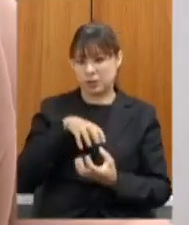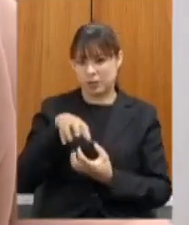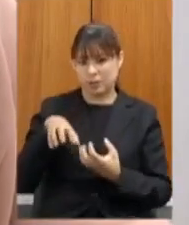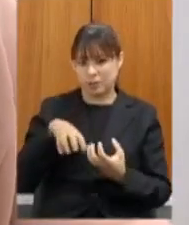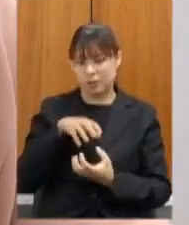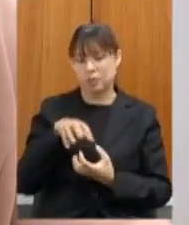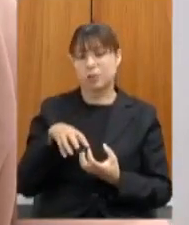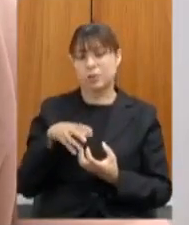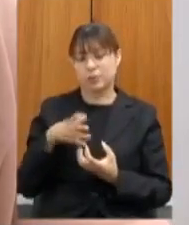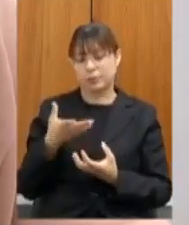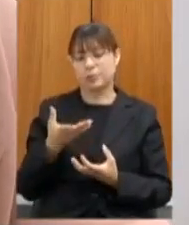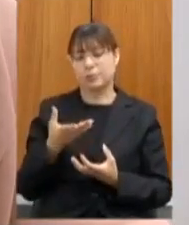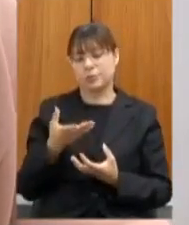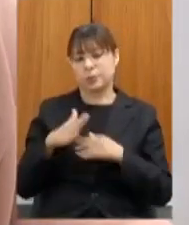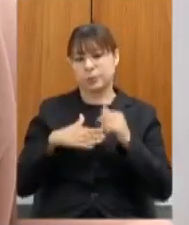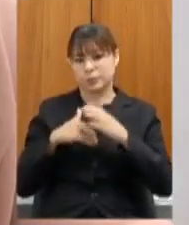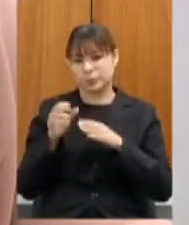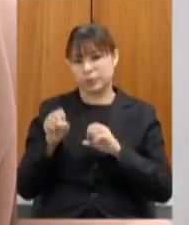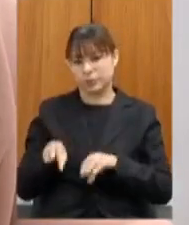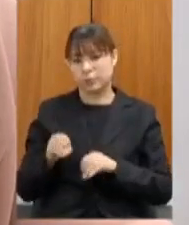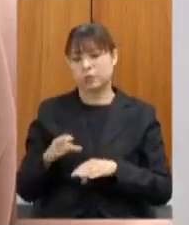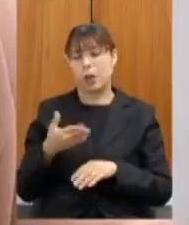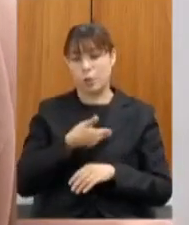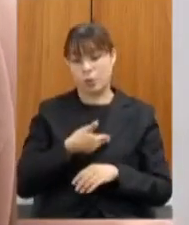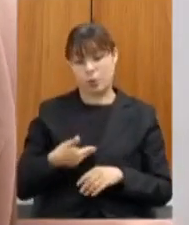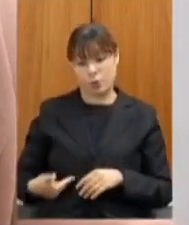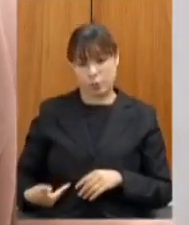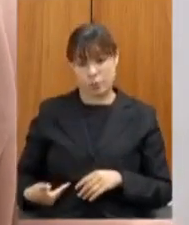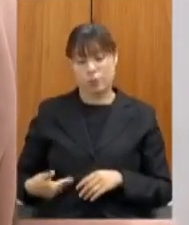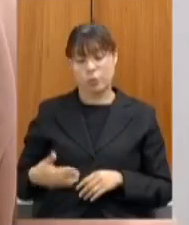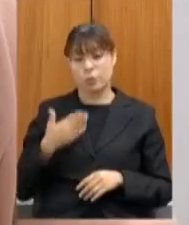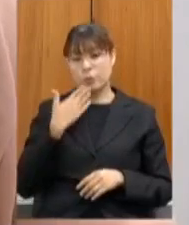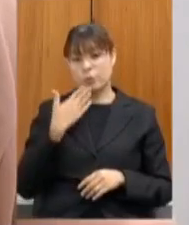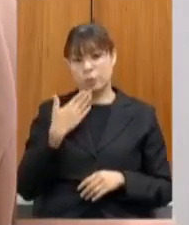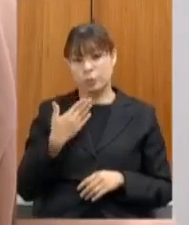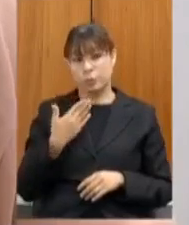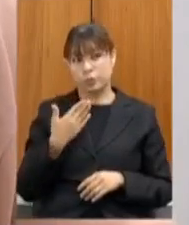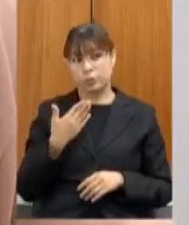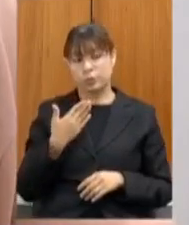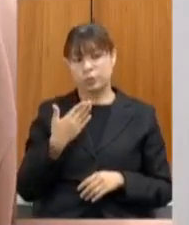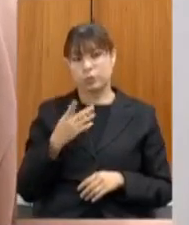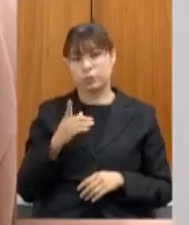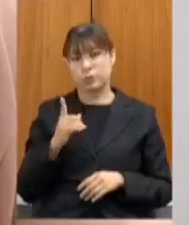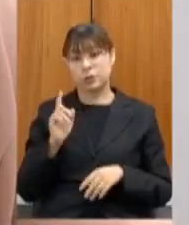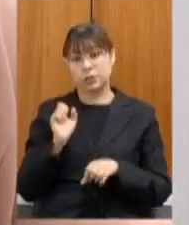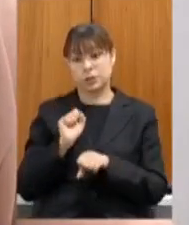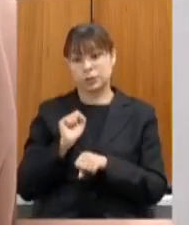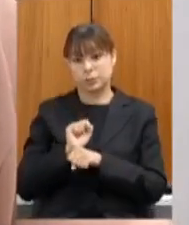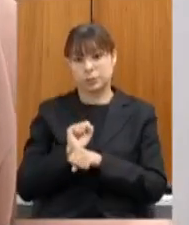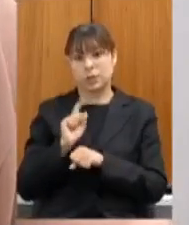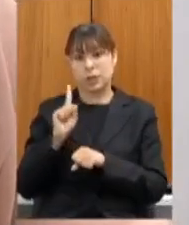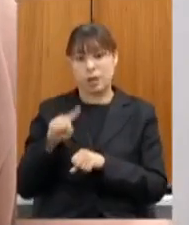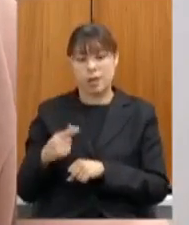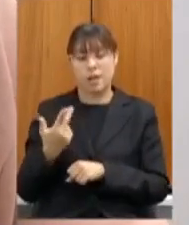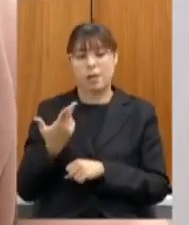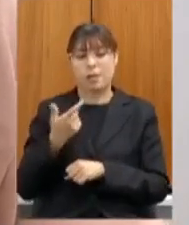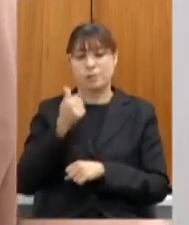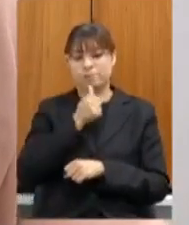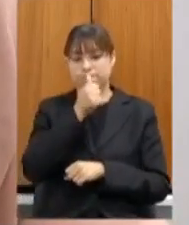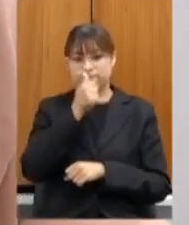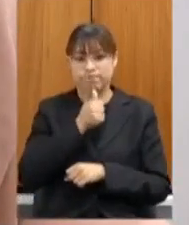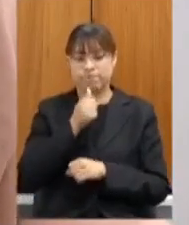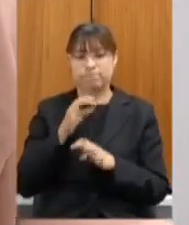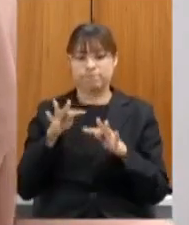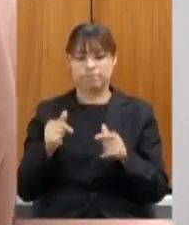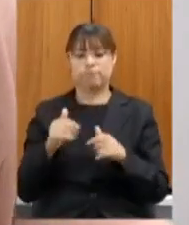trabalhadores em educação na ocasião o governador pediu disse que contava com o sacrifício dos profissionais do setor qual